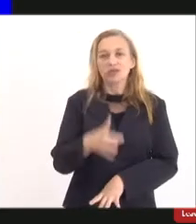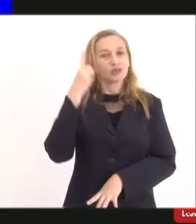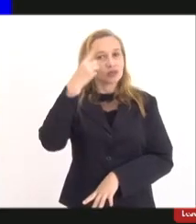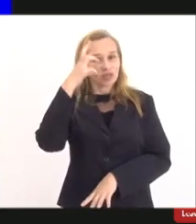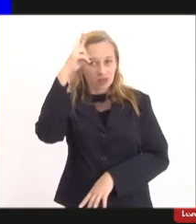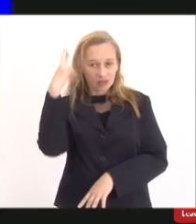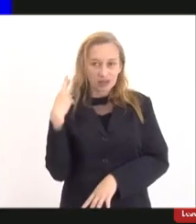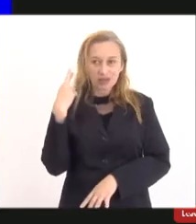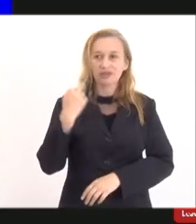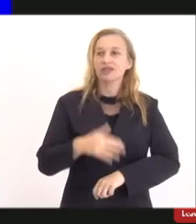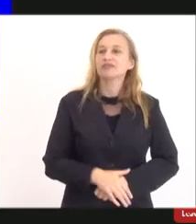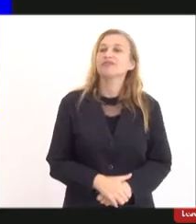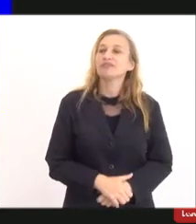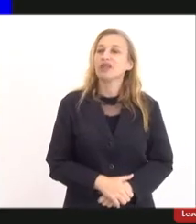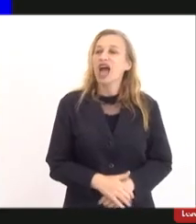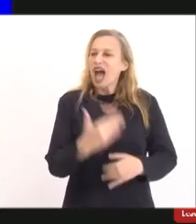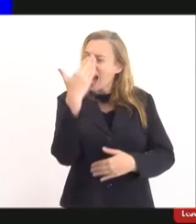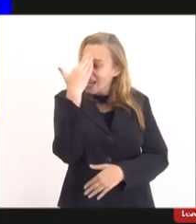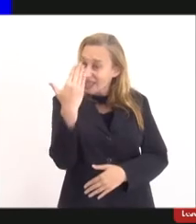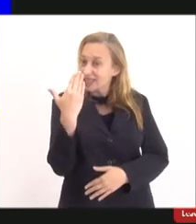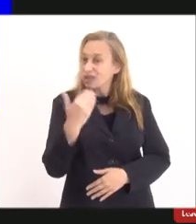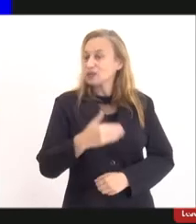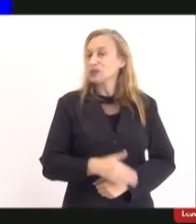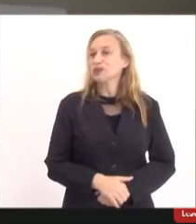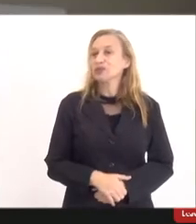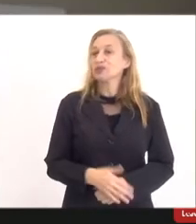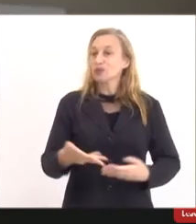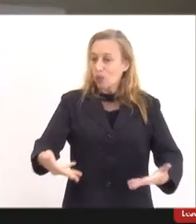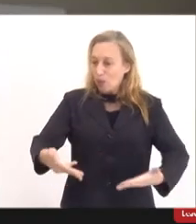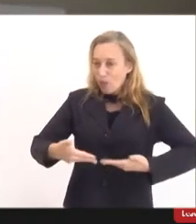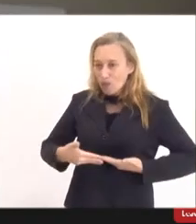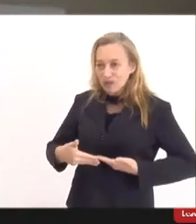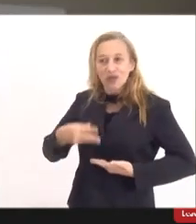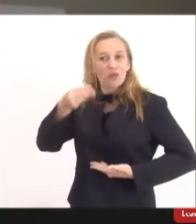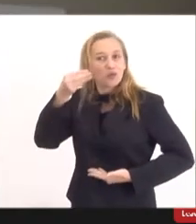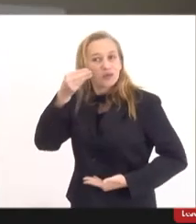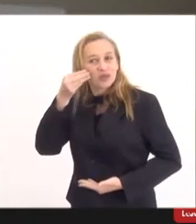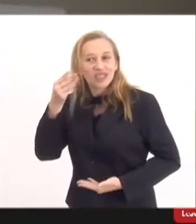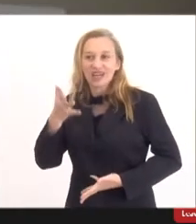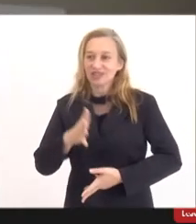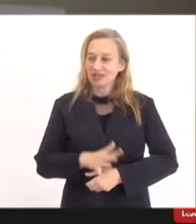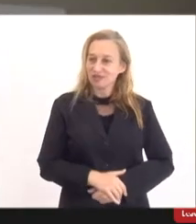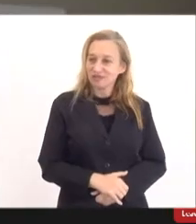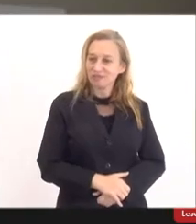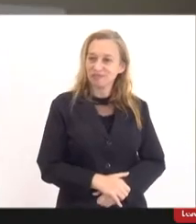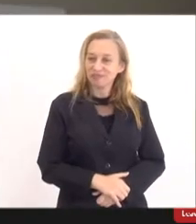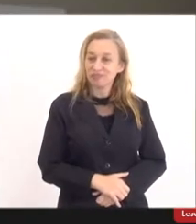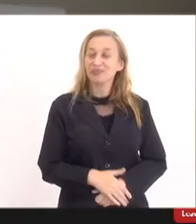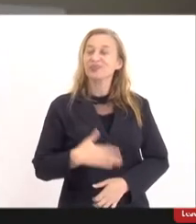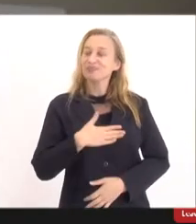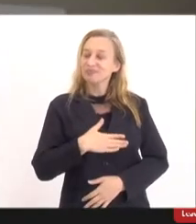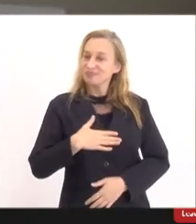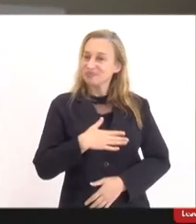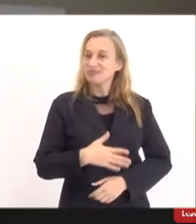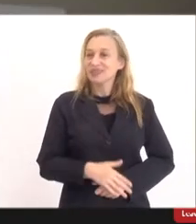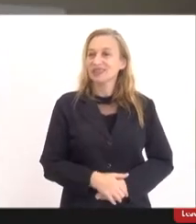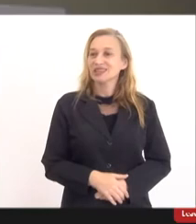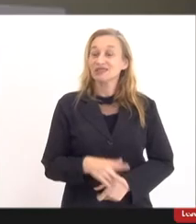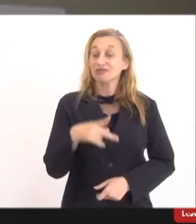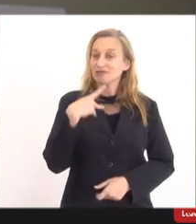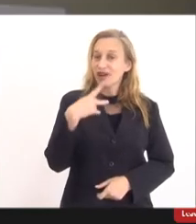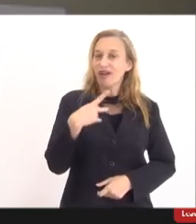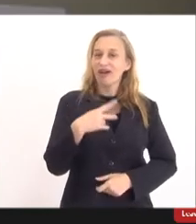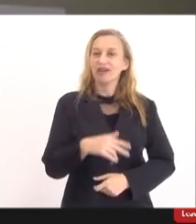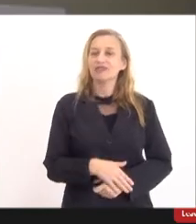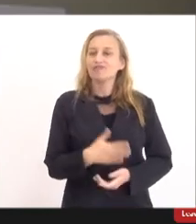Rosana Félix. Agradeço o convite, oportunidade. Gostaria de destacar